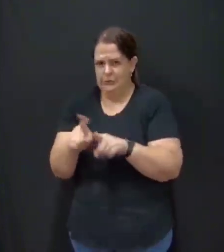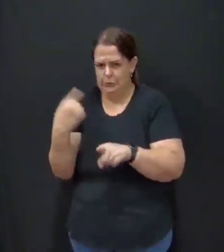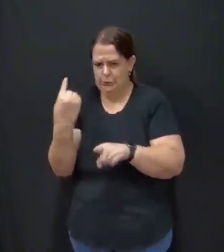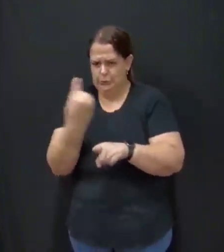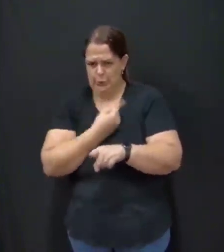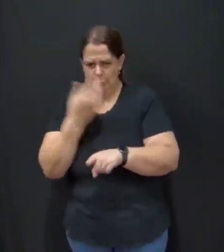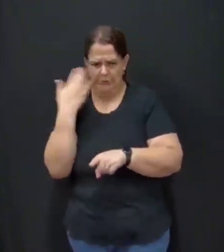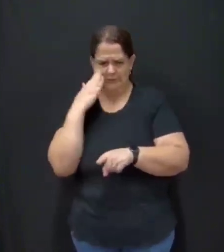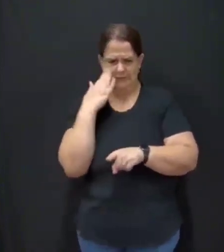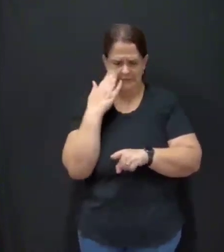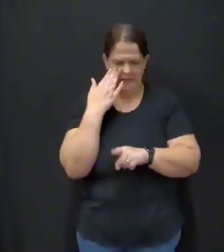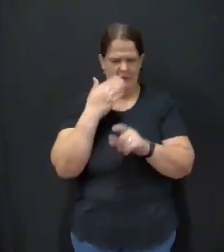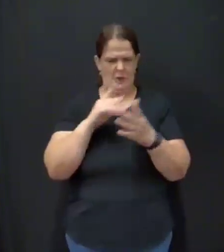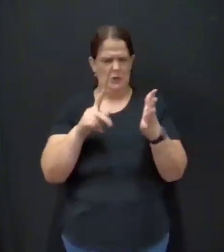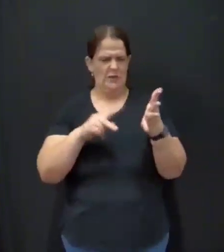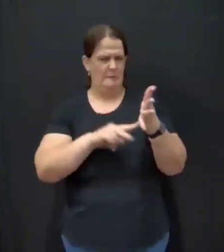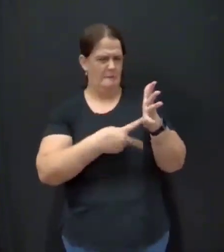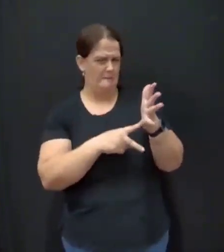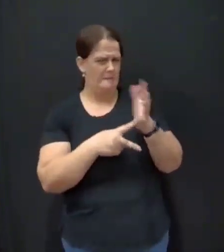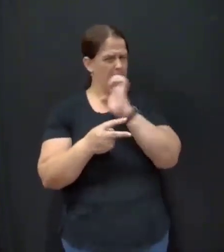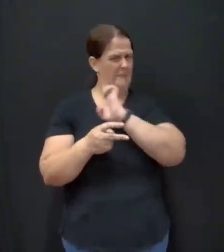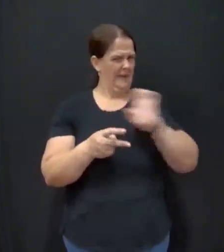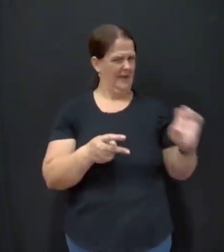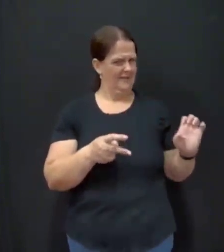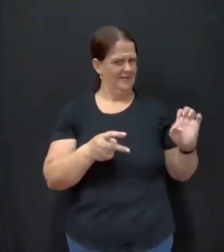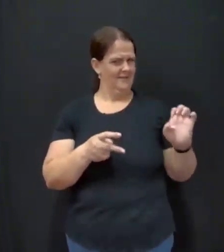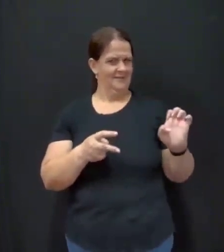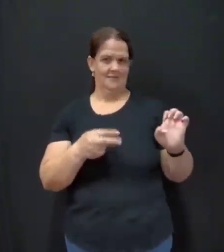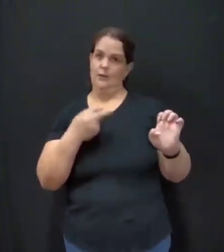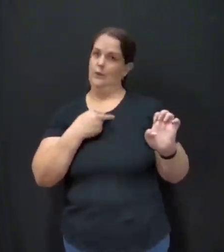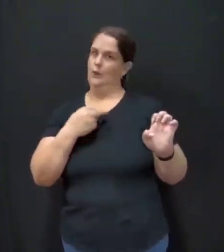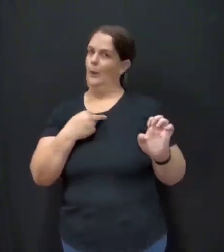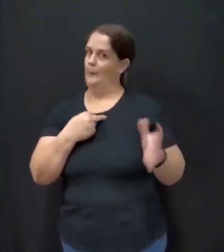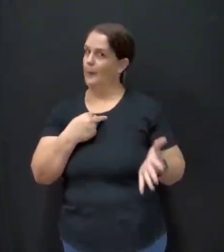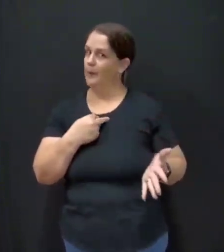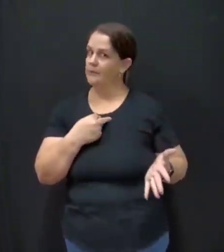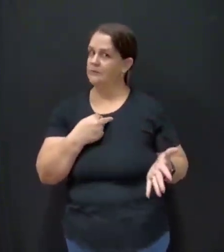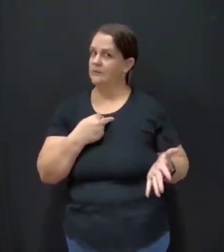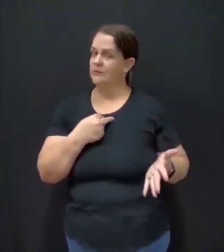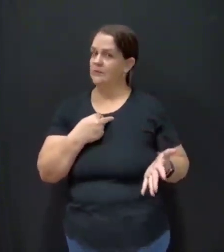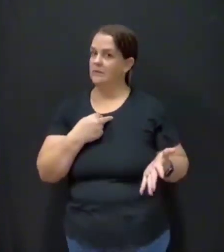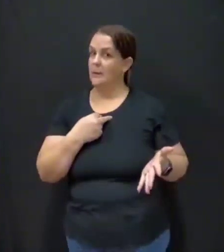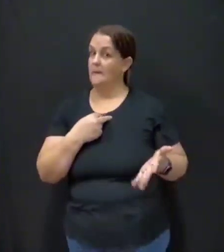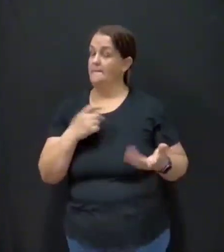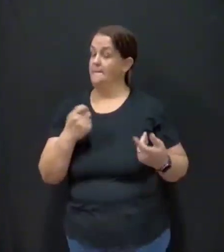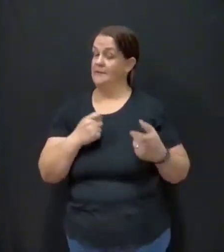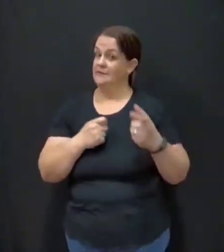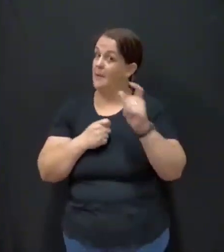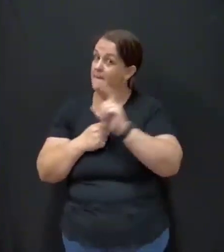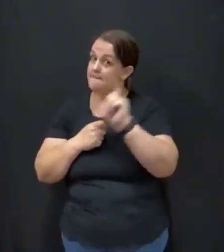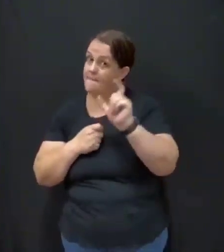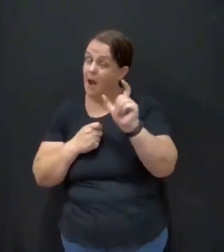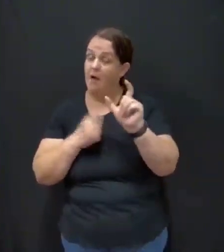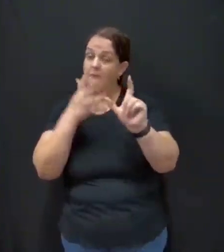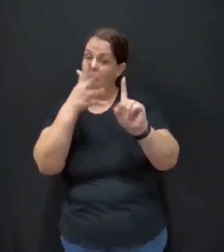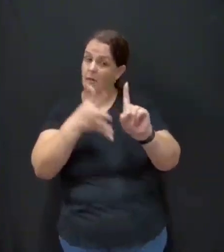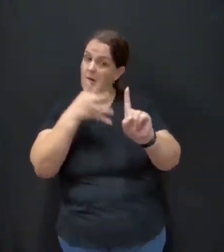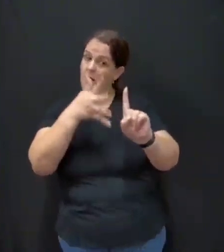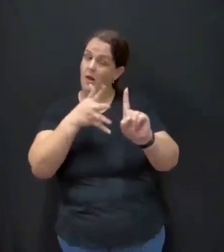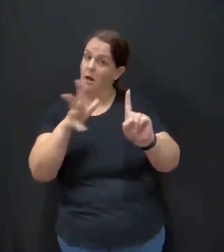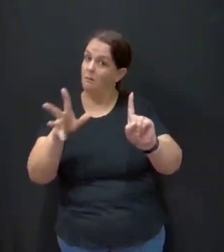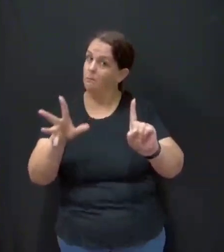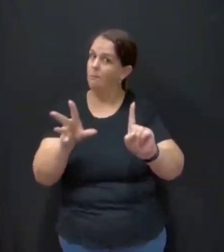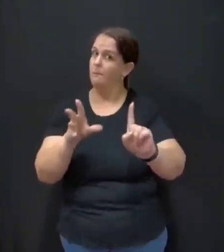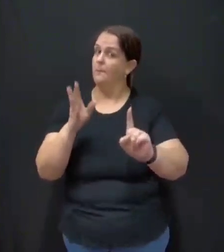pauta esquerdista de sindicato aqui, o senhor não pode falar isso. O senhor tem que conter as suas palavras. Eu defendo aqui uma